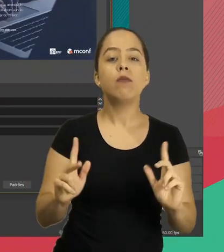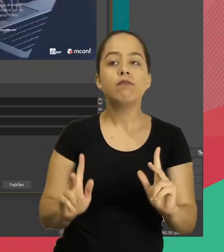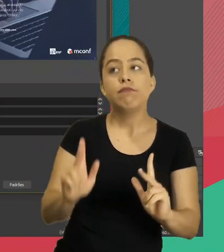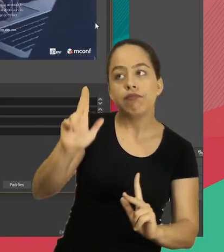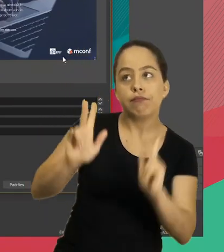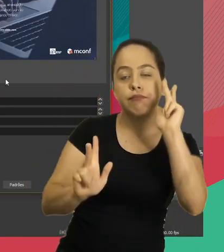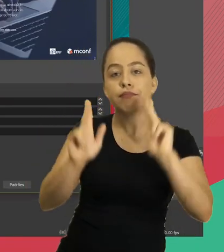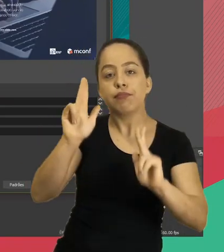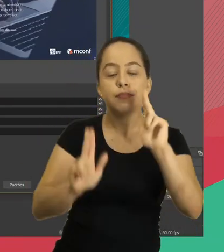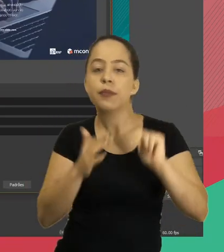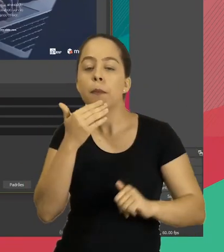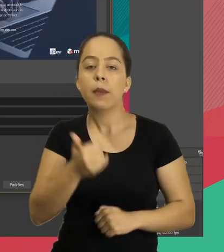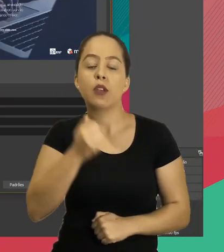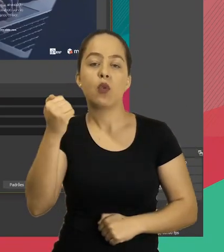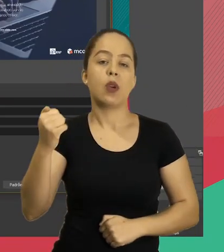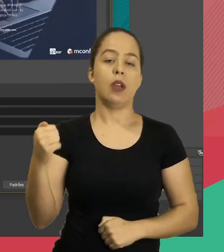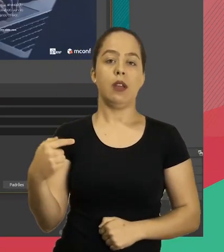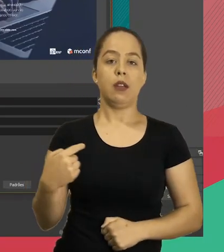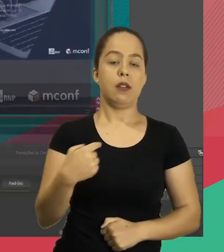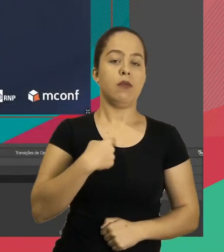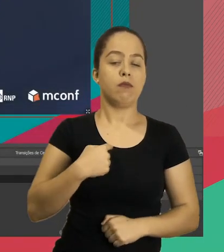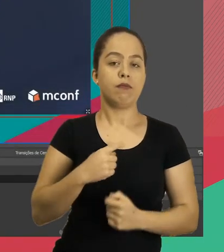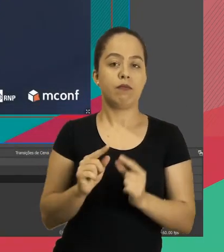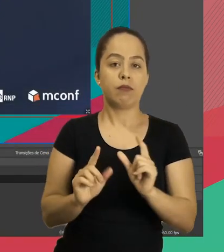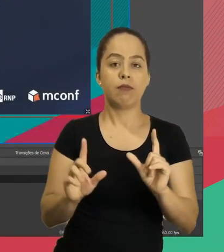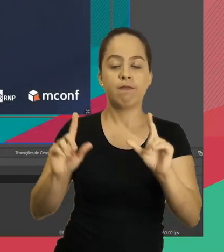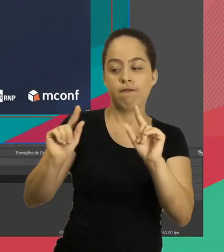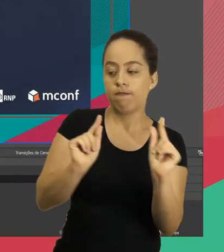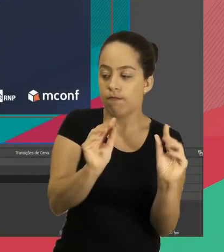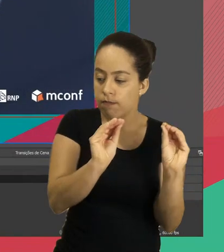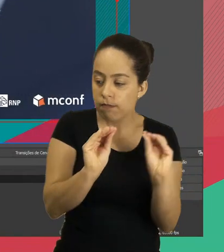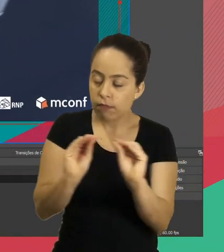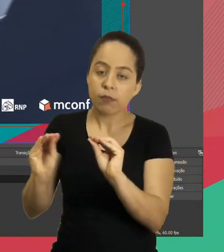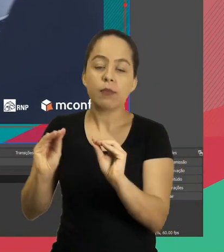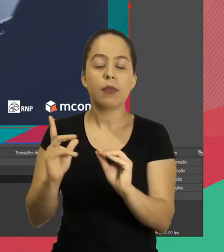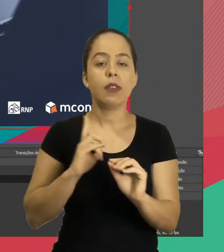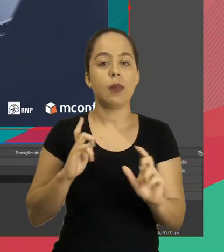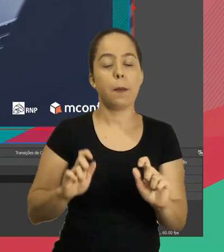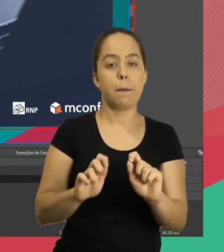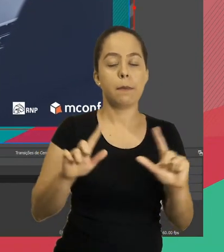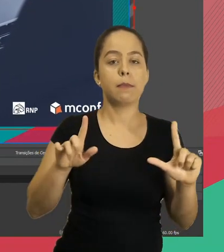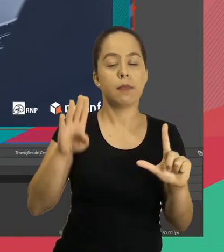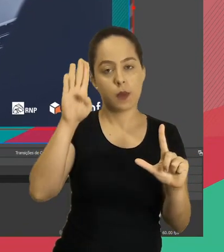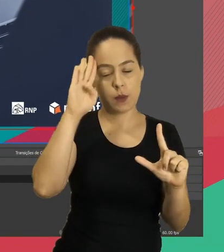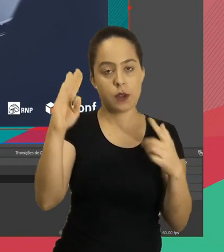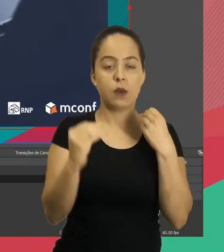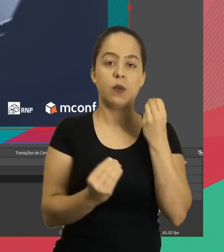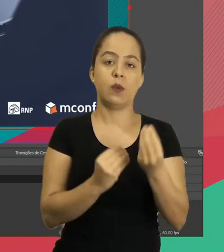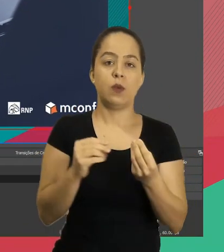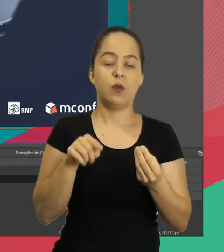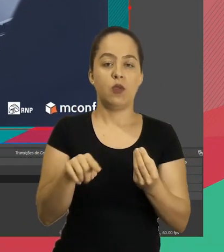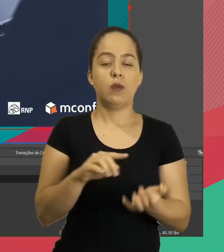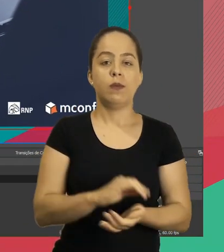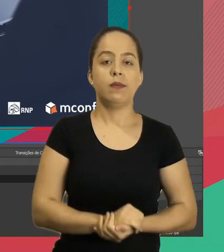Qual recorte fica melhor para você aqui. Vou fechar. essa aqui é a janela principal aqui da nossa